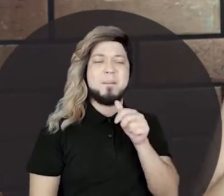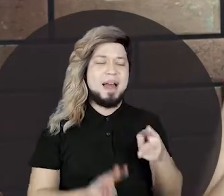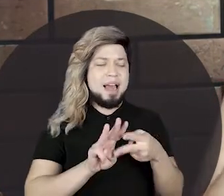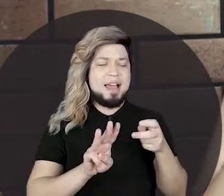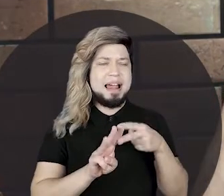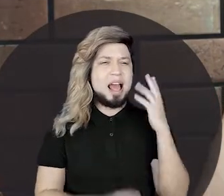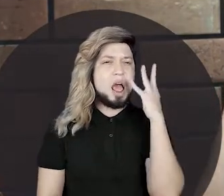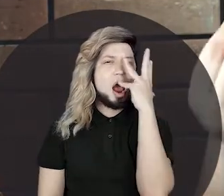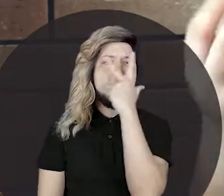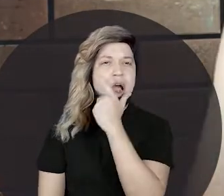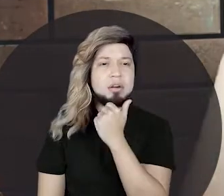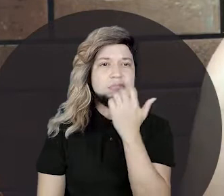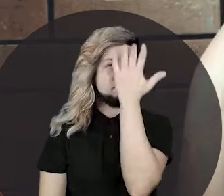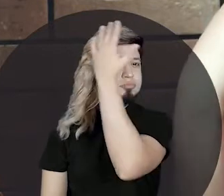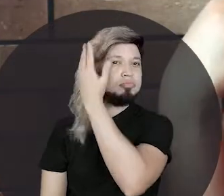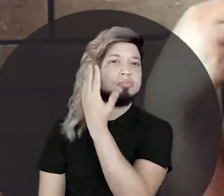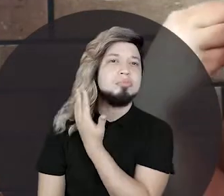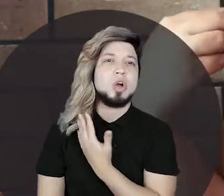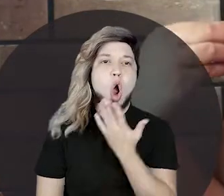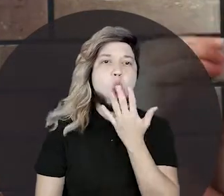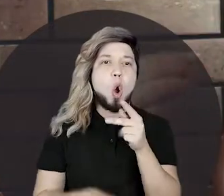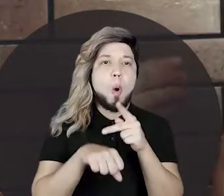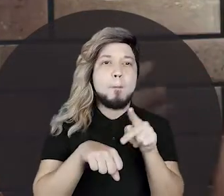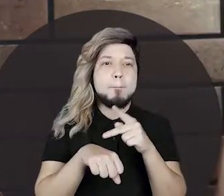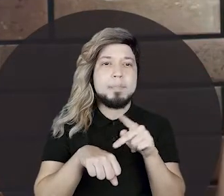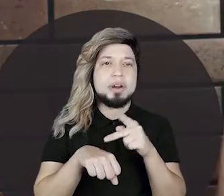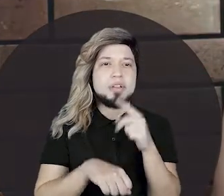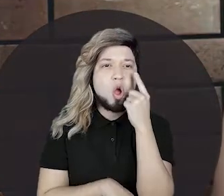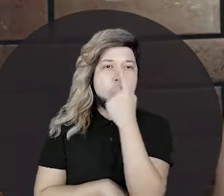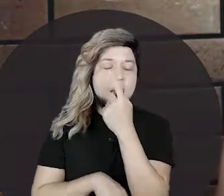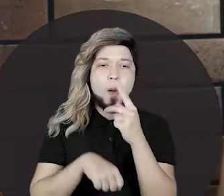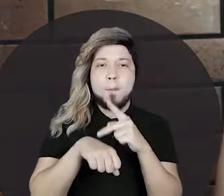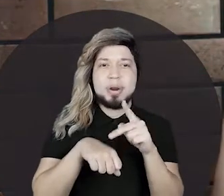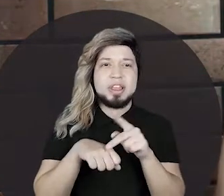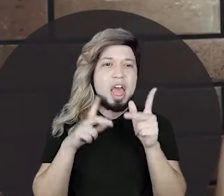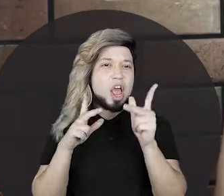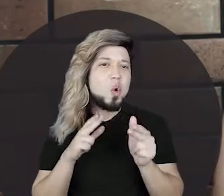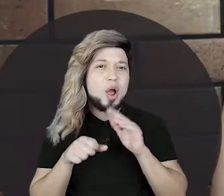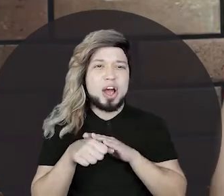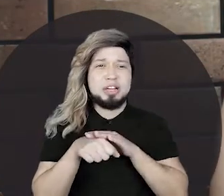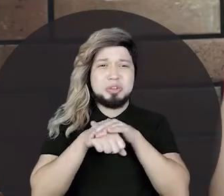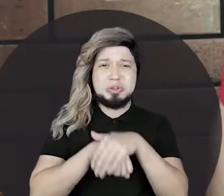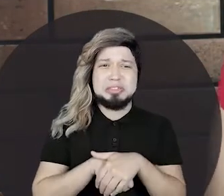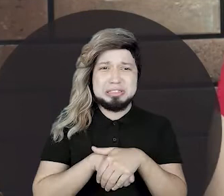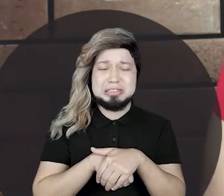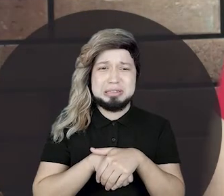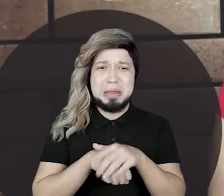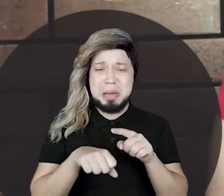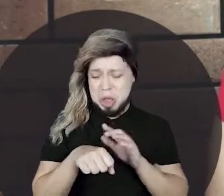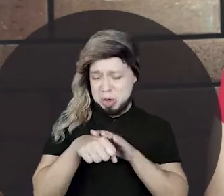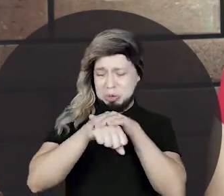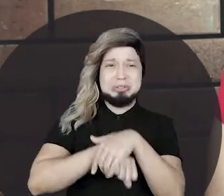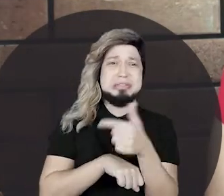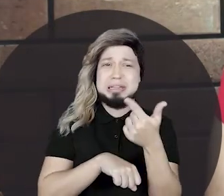índia linda, com os cabelos pretos, os olhos negros como a noite. Noite que